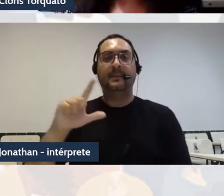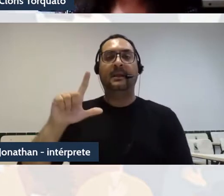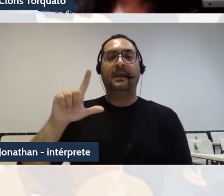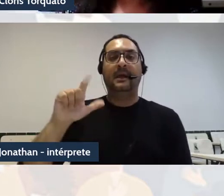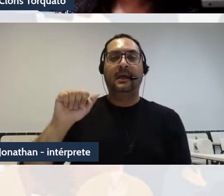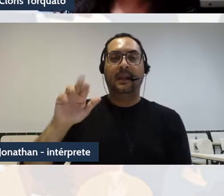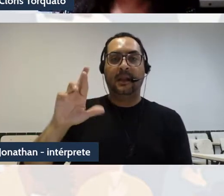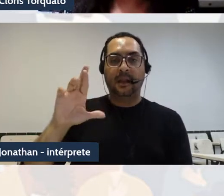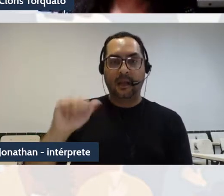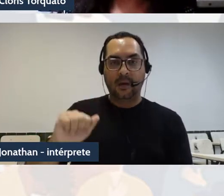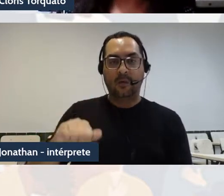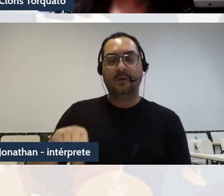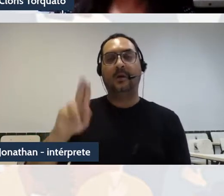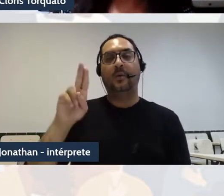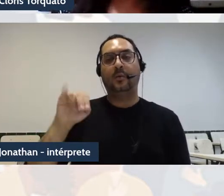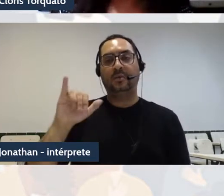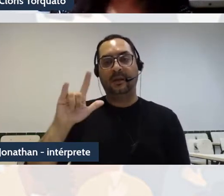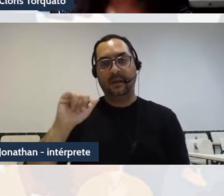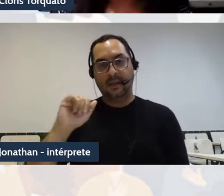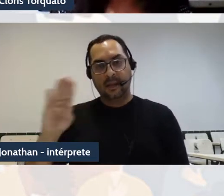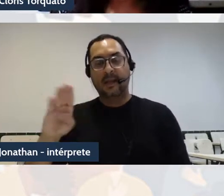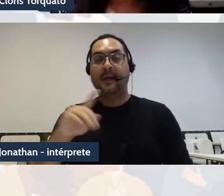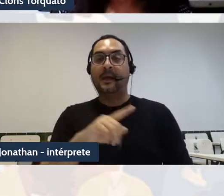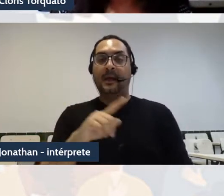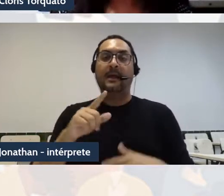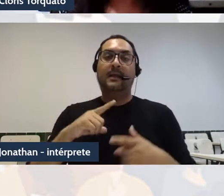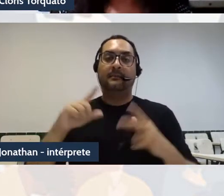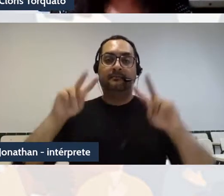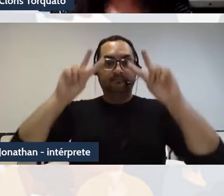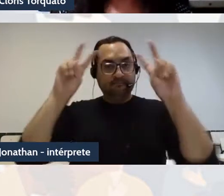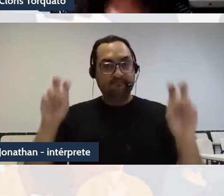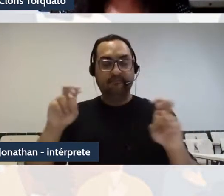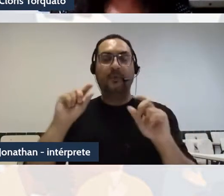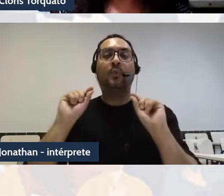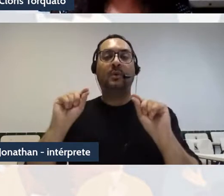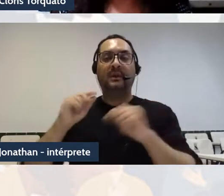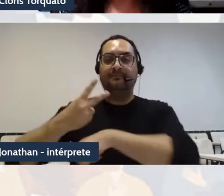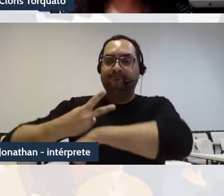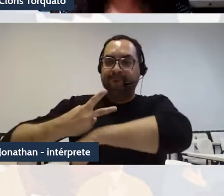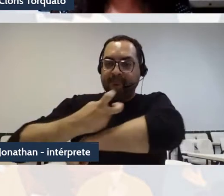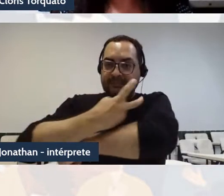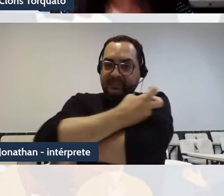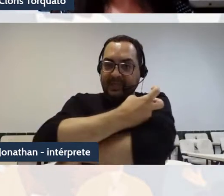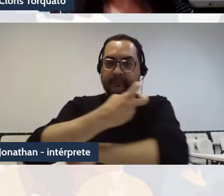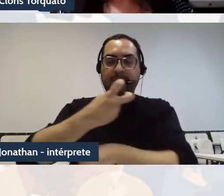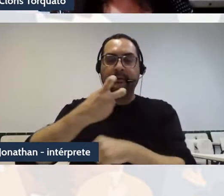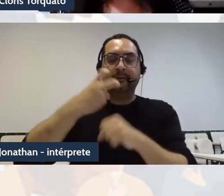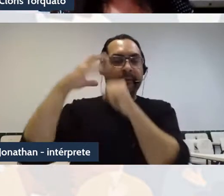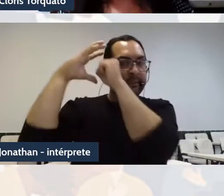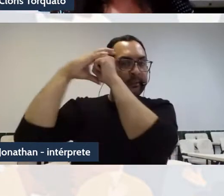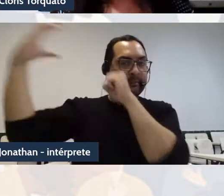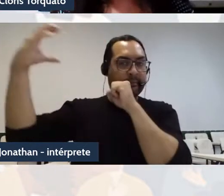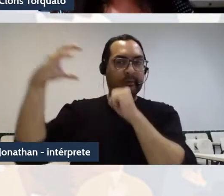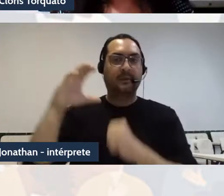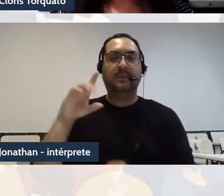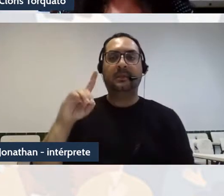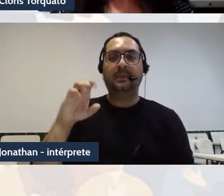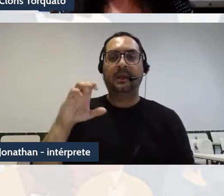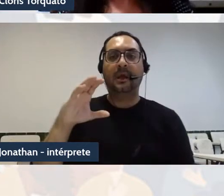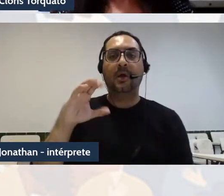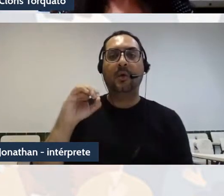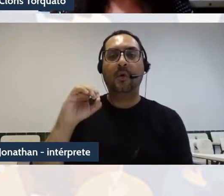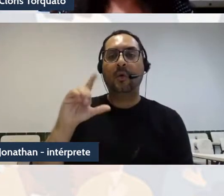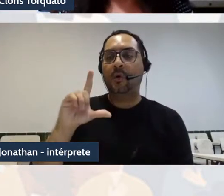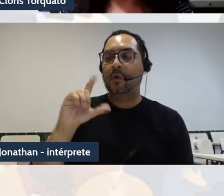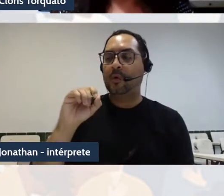epistemes decoloniais em tempos pandêmicos. E